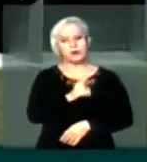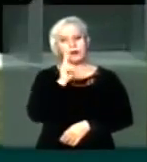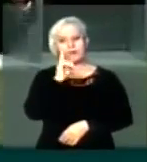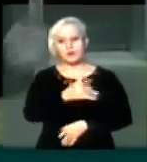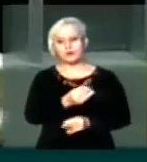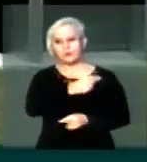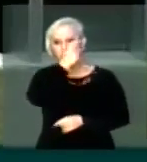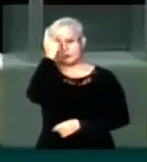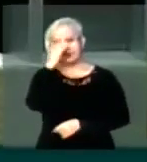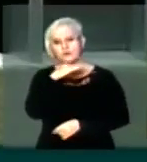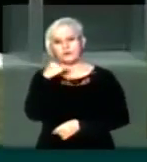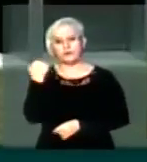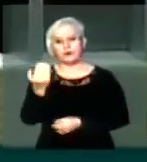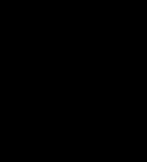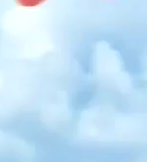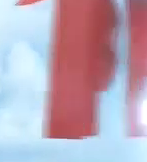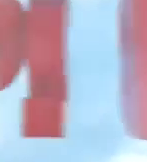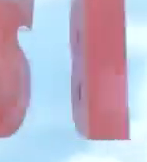Muito obrigado, presidente.